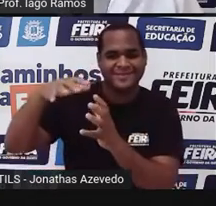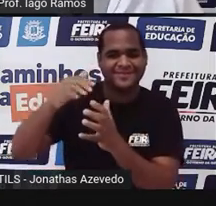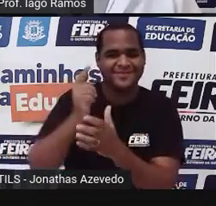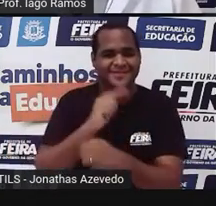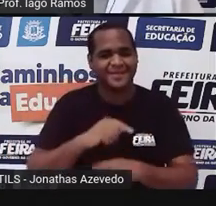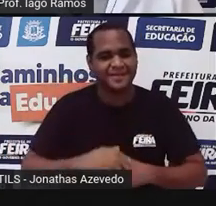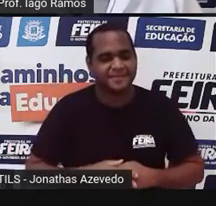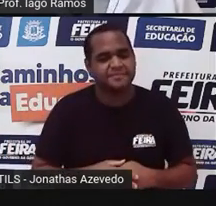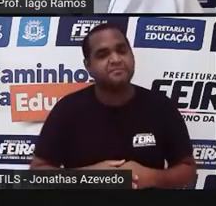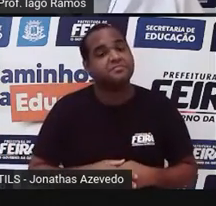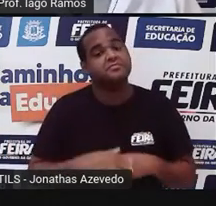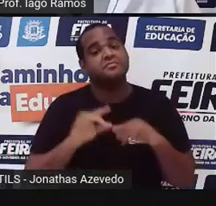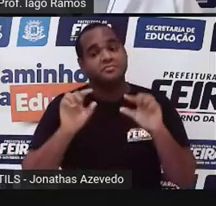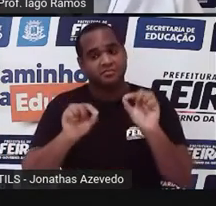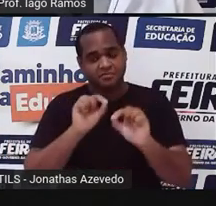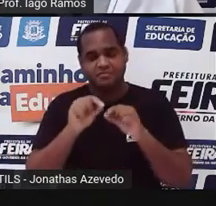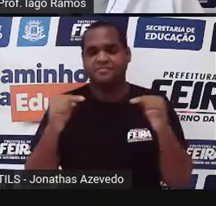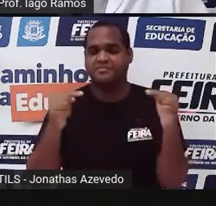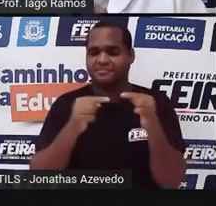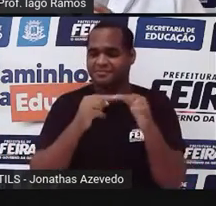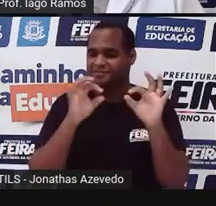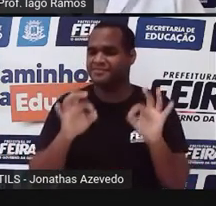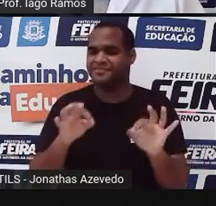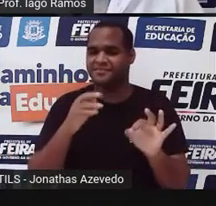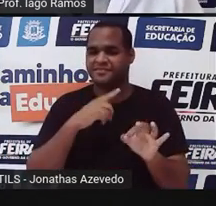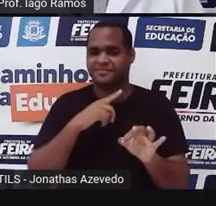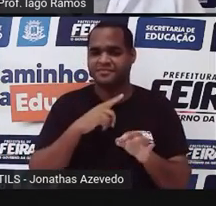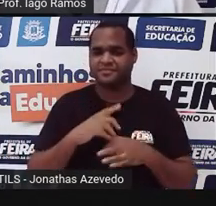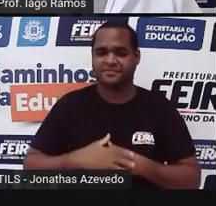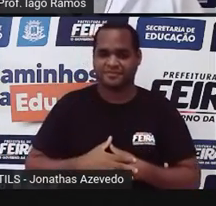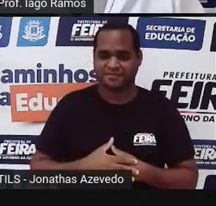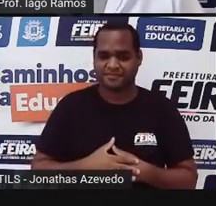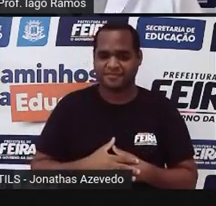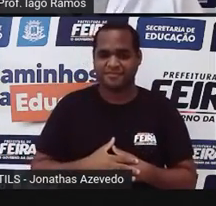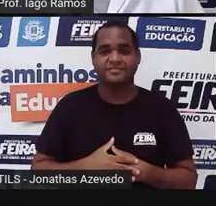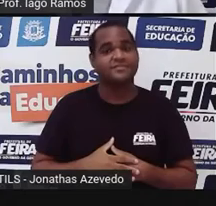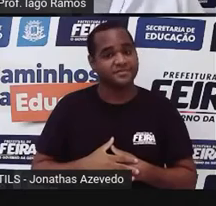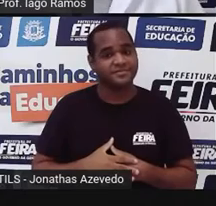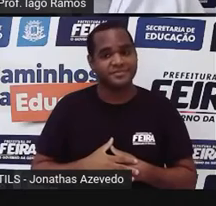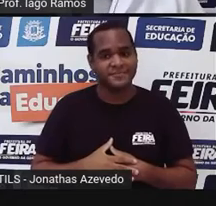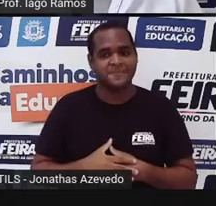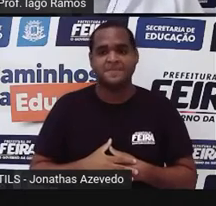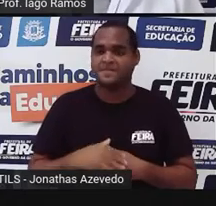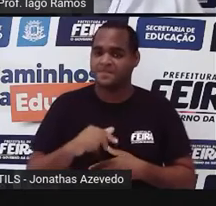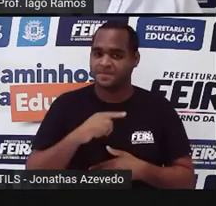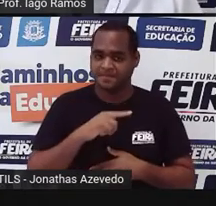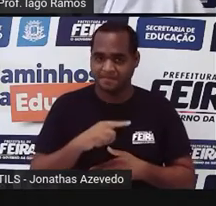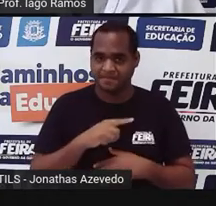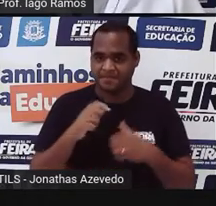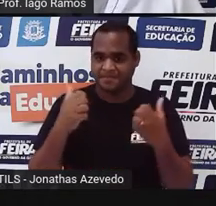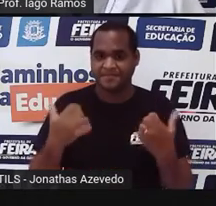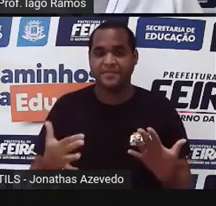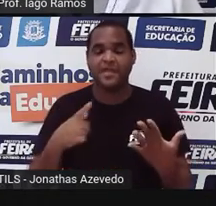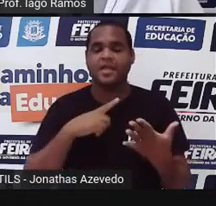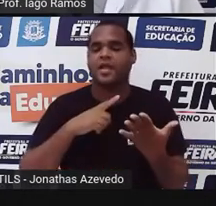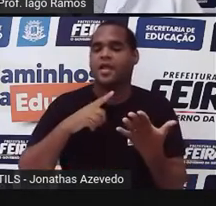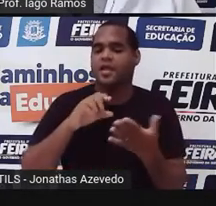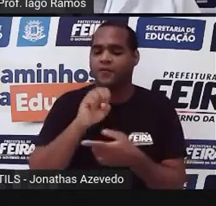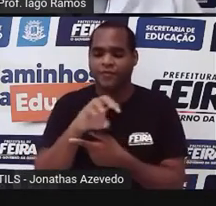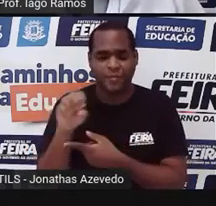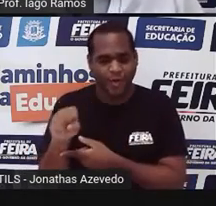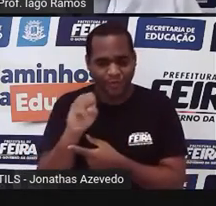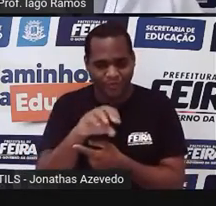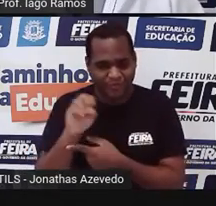pois é, exatamente isso aí, né? No campeonato, o nosso, campeonato nacional de futebol, né? O campeonato